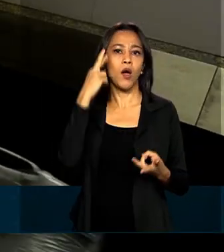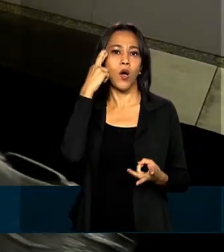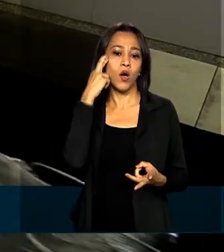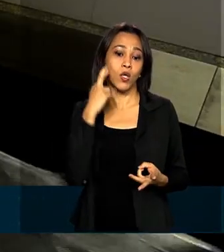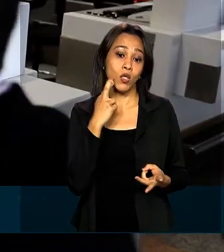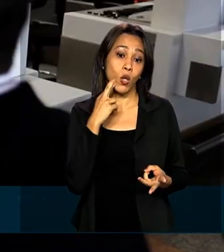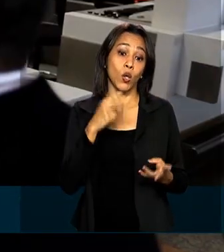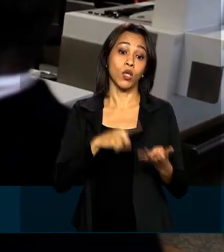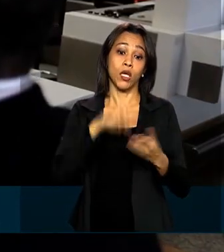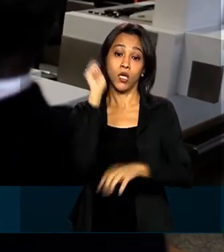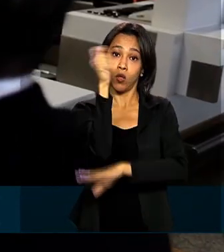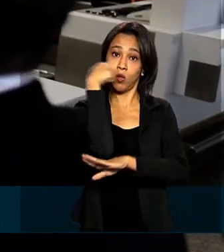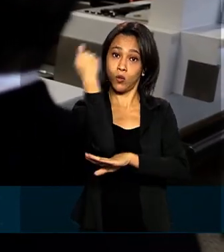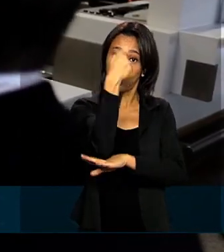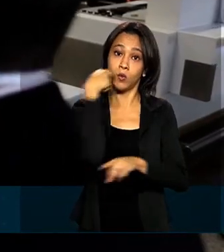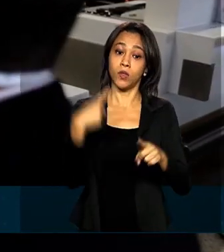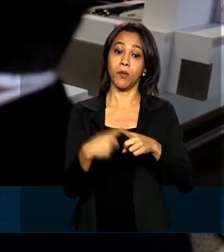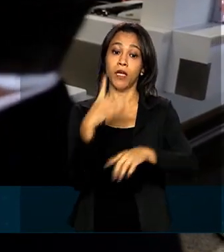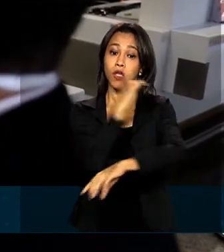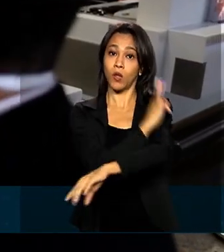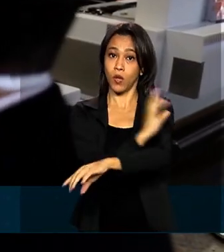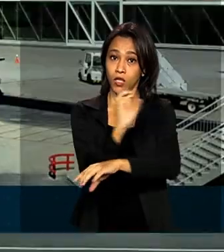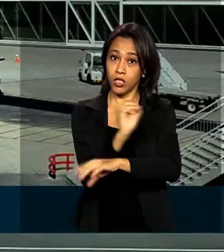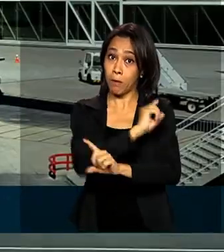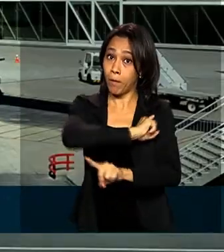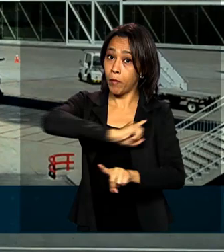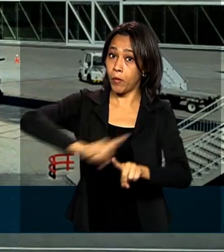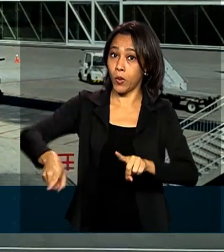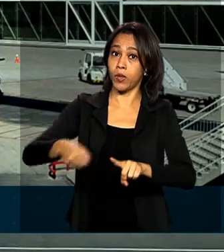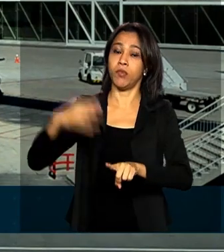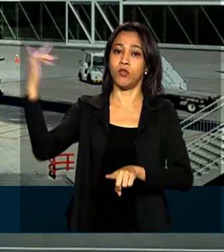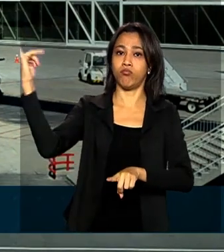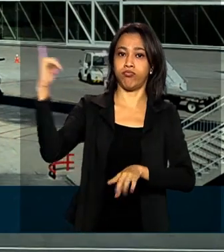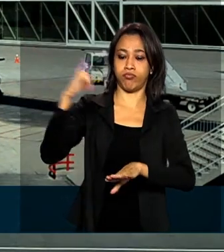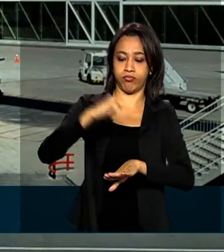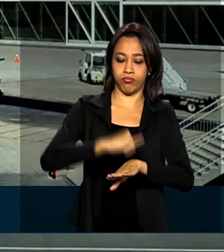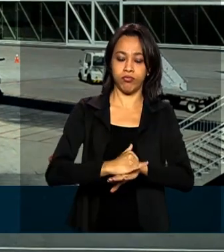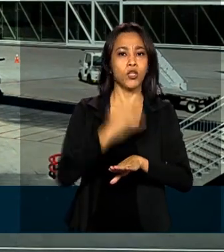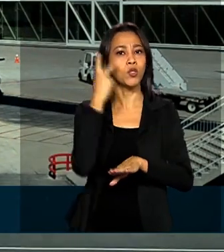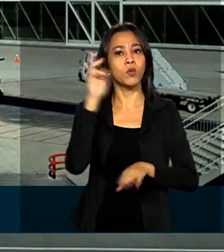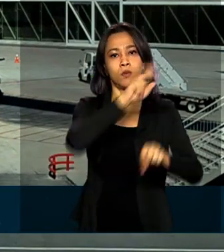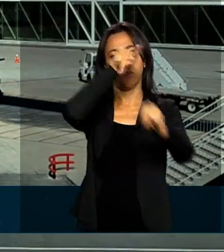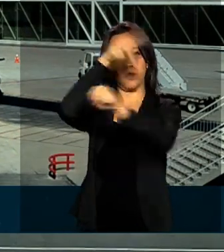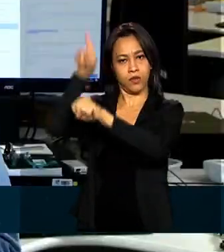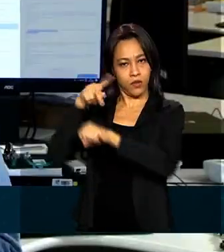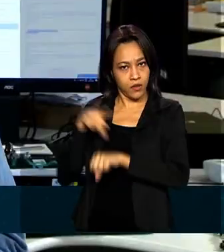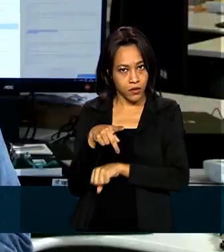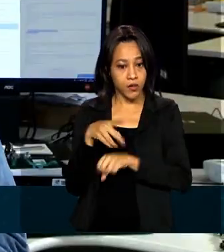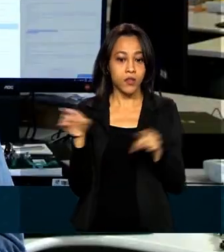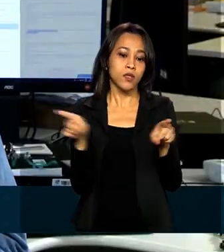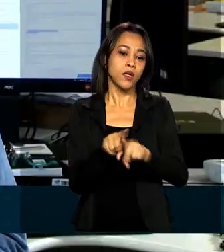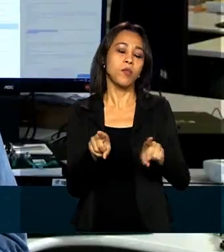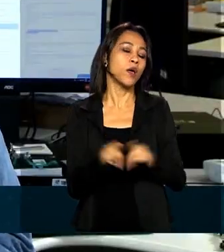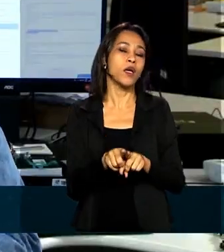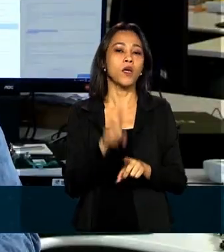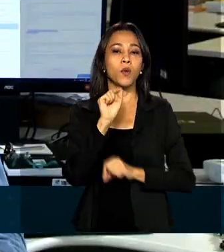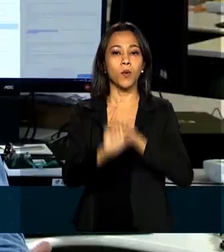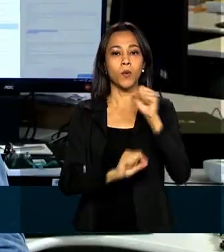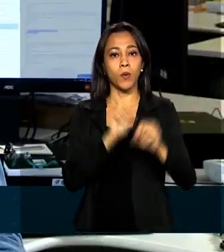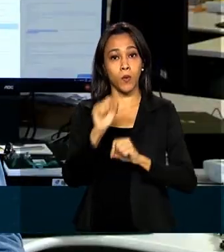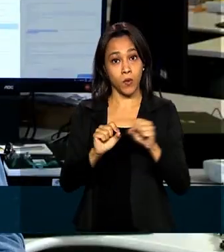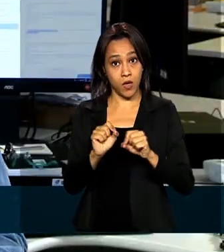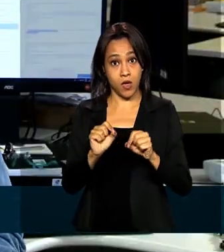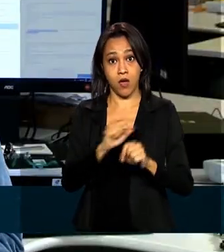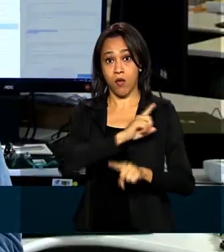do Sul e Tocantins continuam proibidos de receber voos internacionais. Também permanece vetada